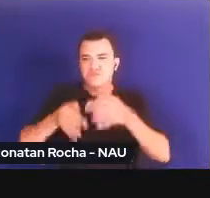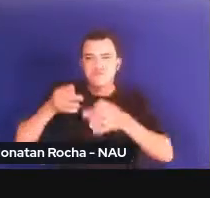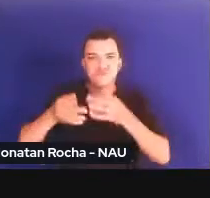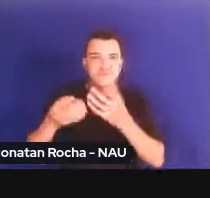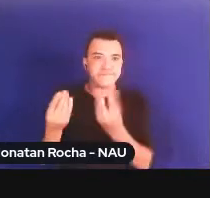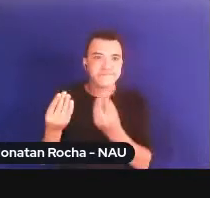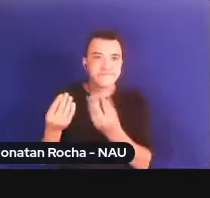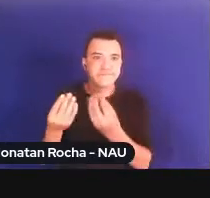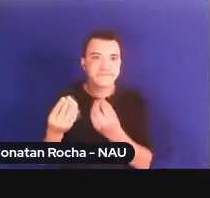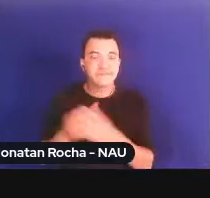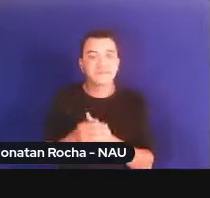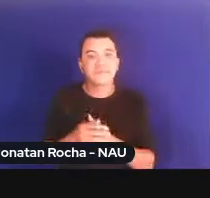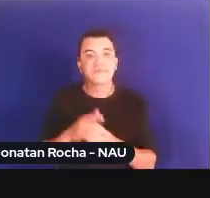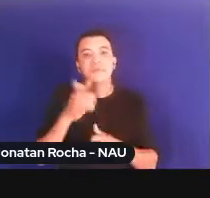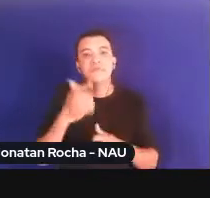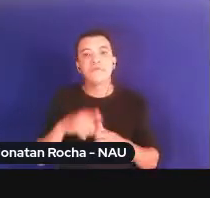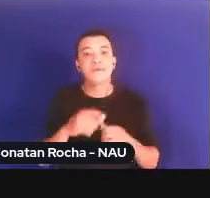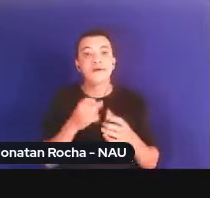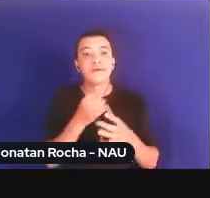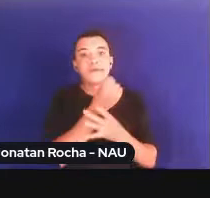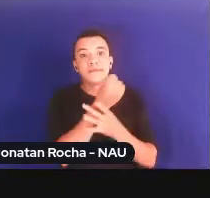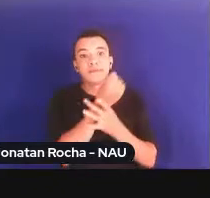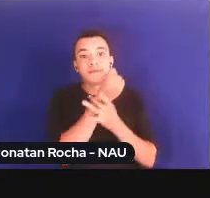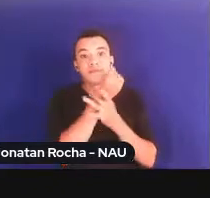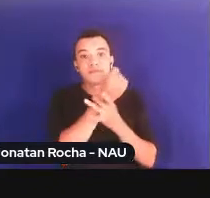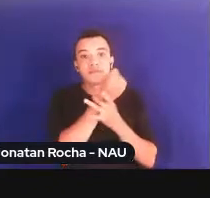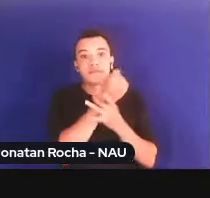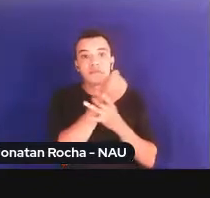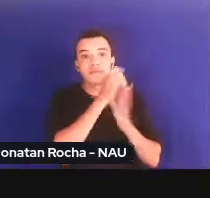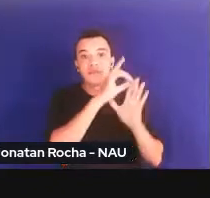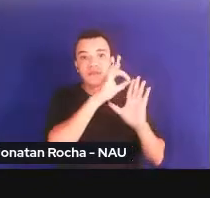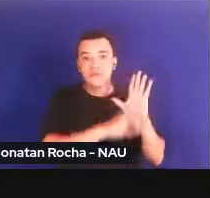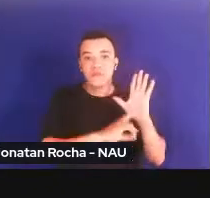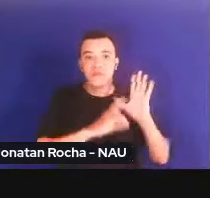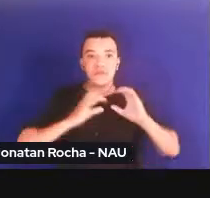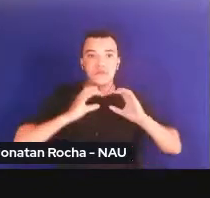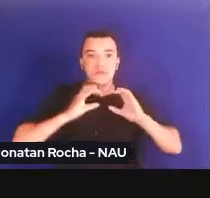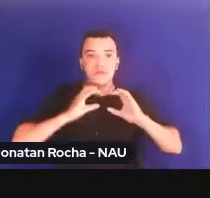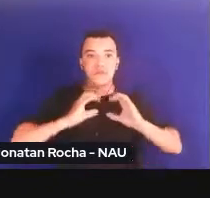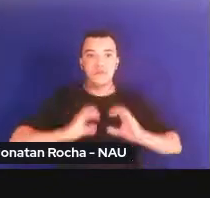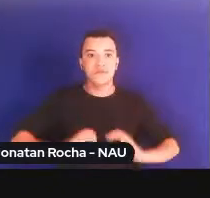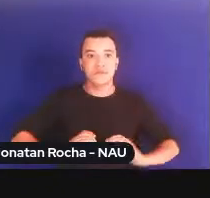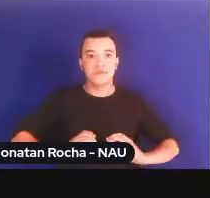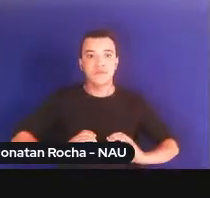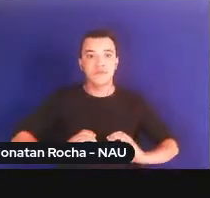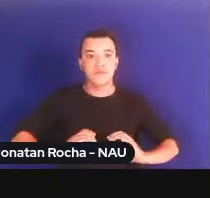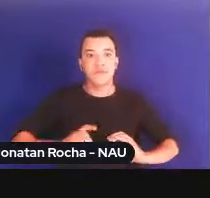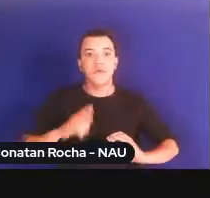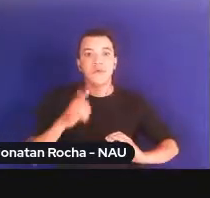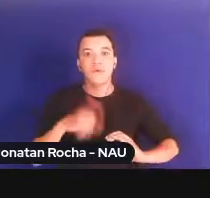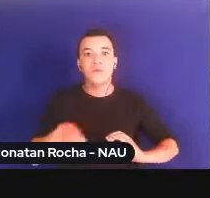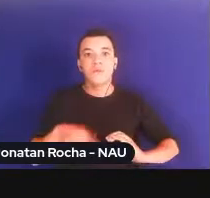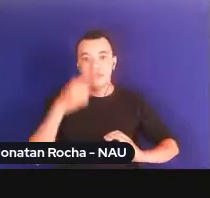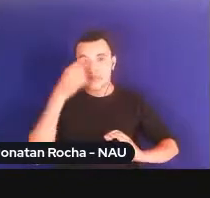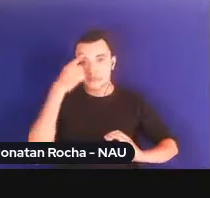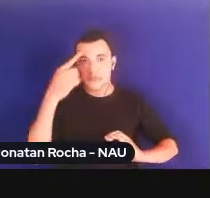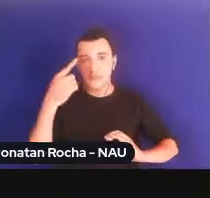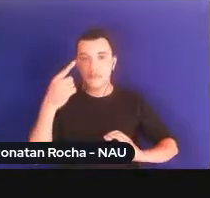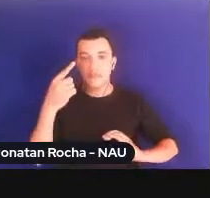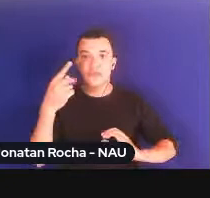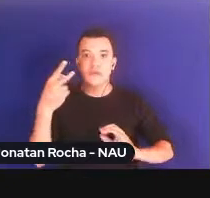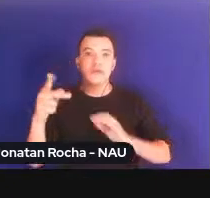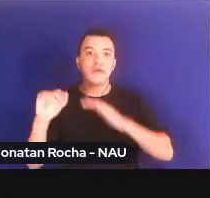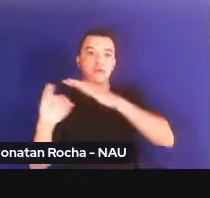própria ideia de segurança de direito de segurança cidadã a própria ideia de responsividade das instituições